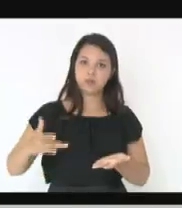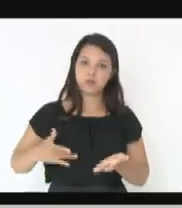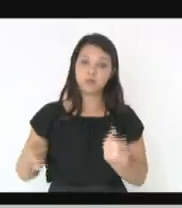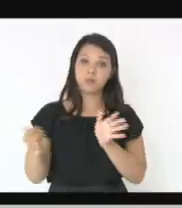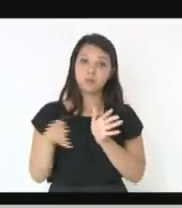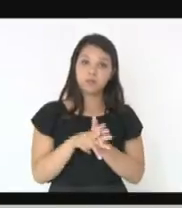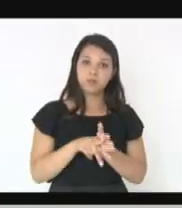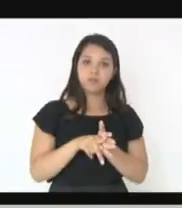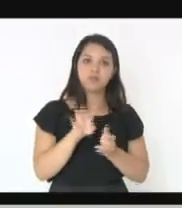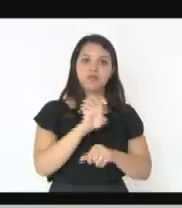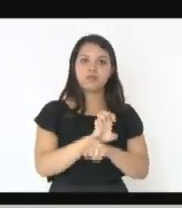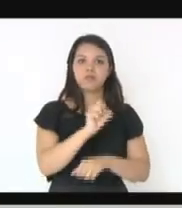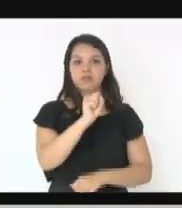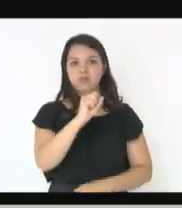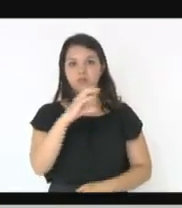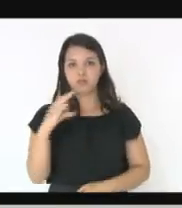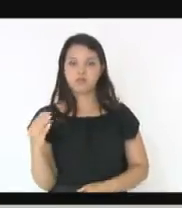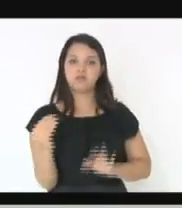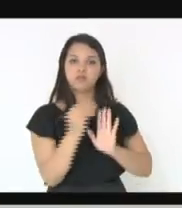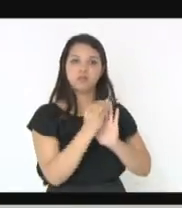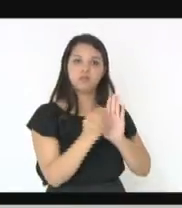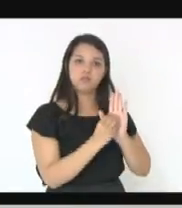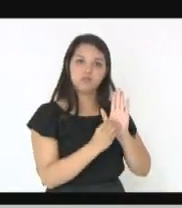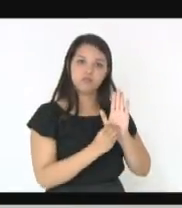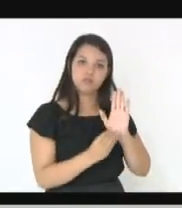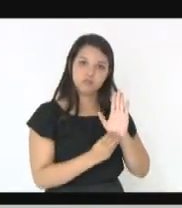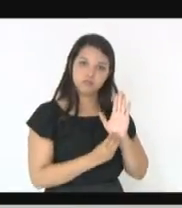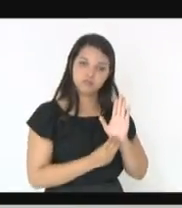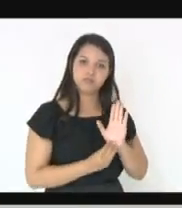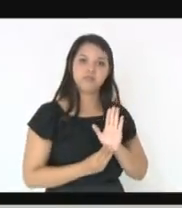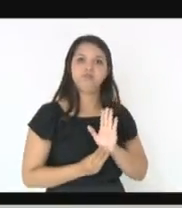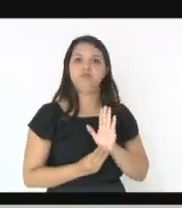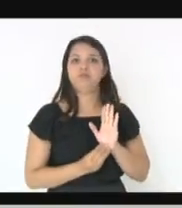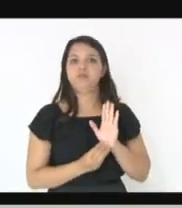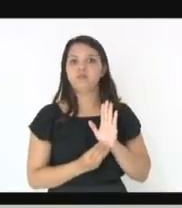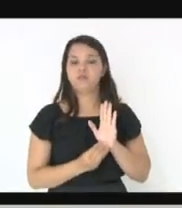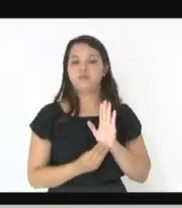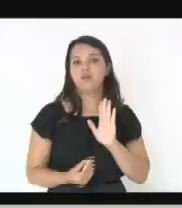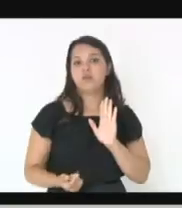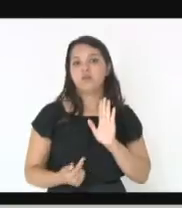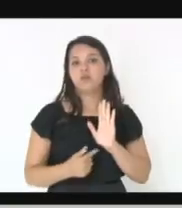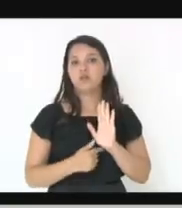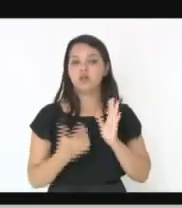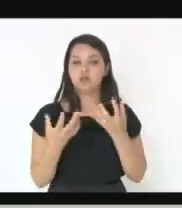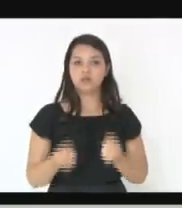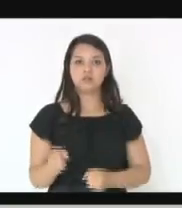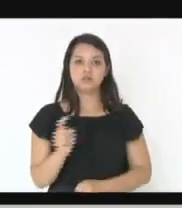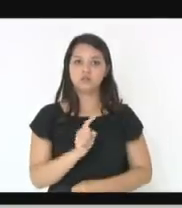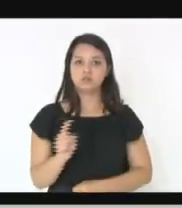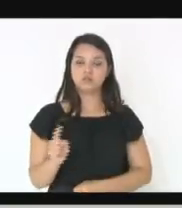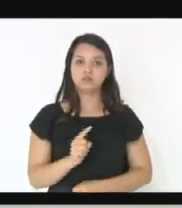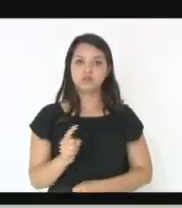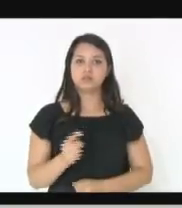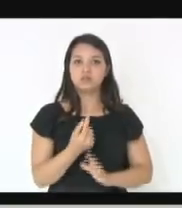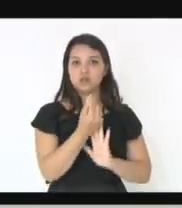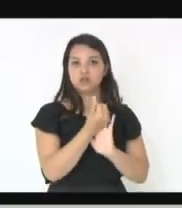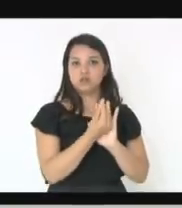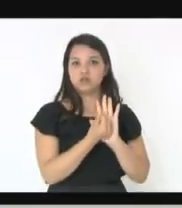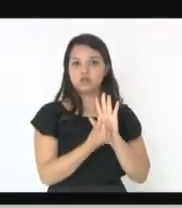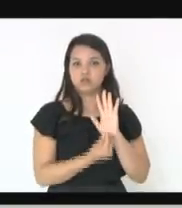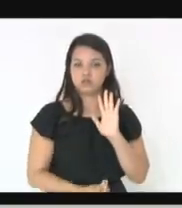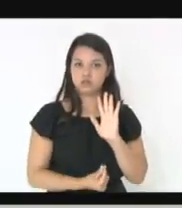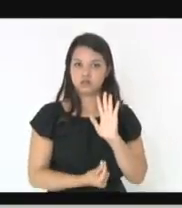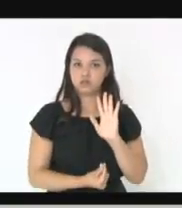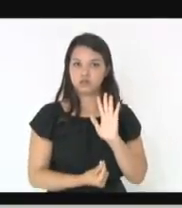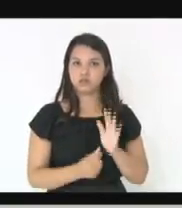e estabelece a impositividade da execução financeira do